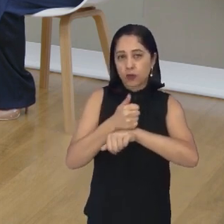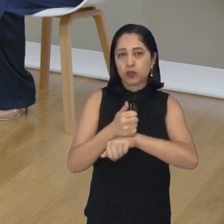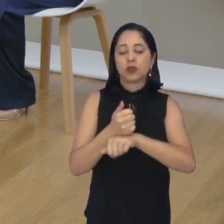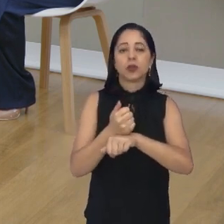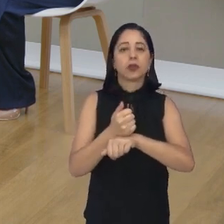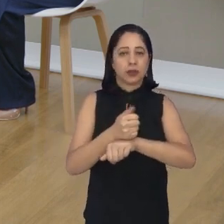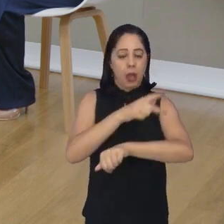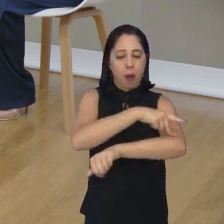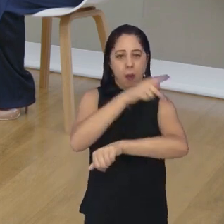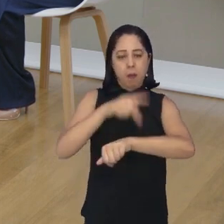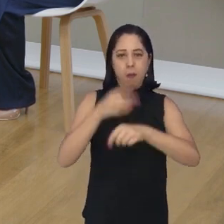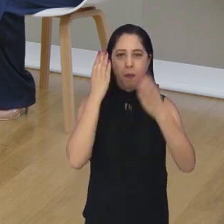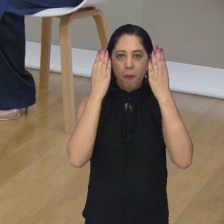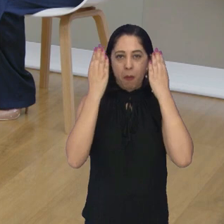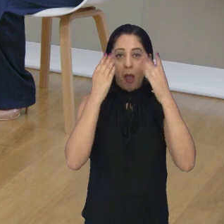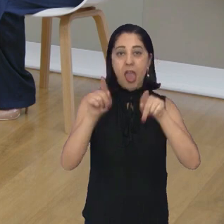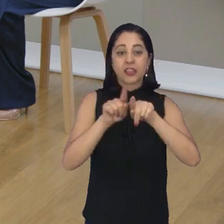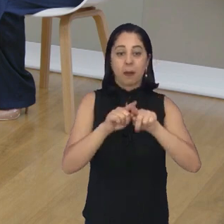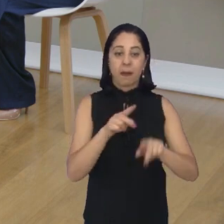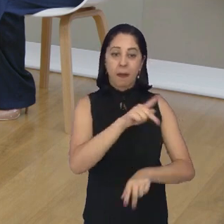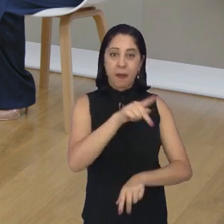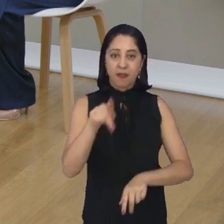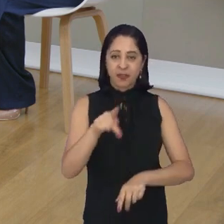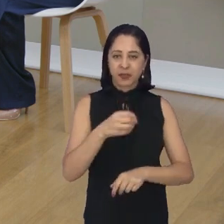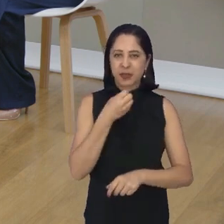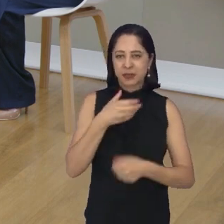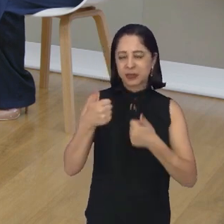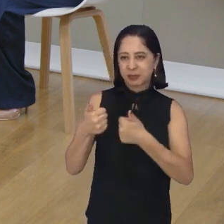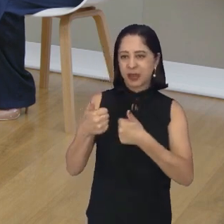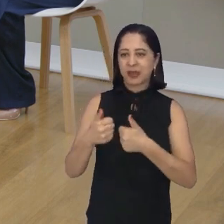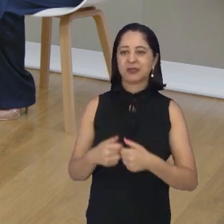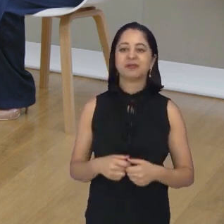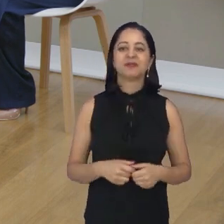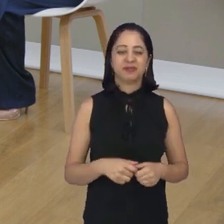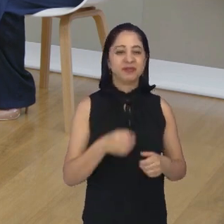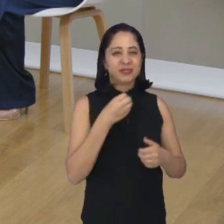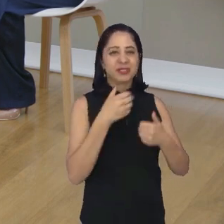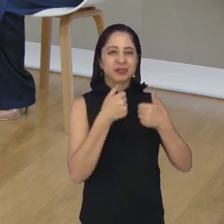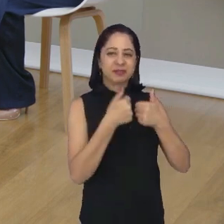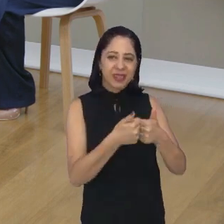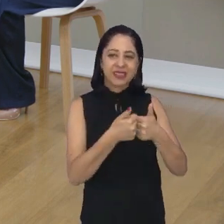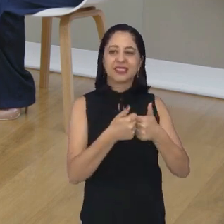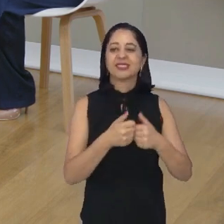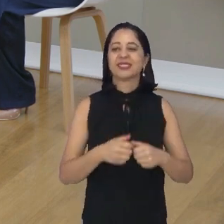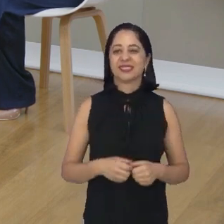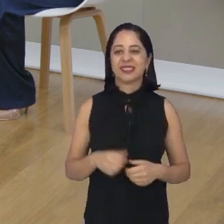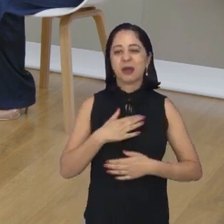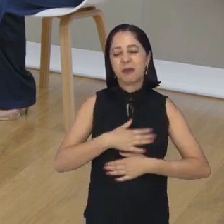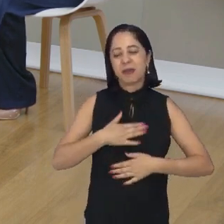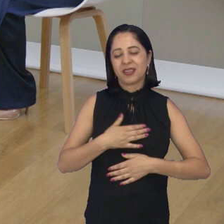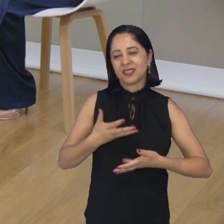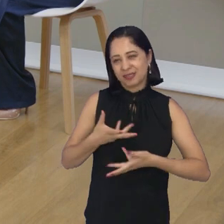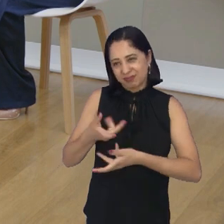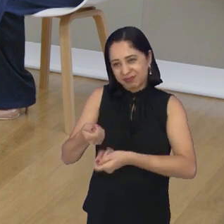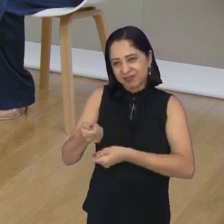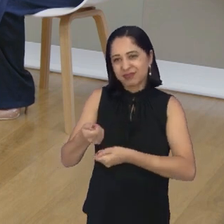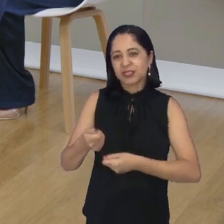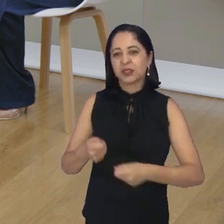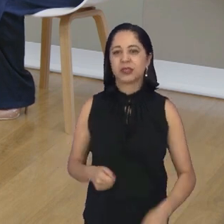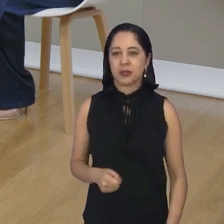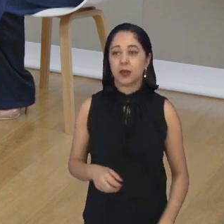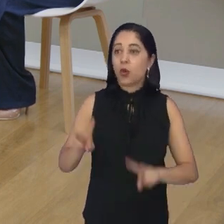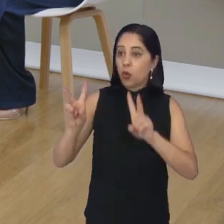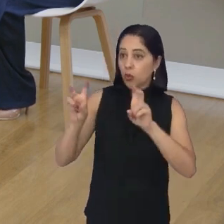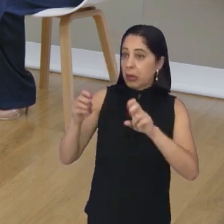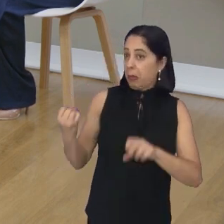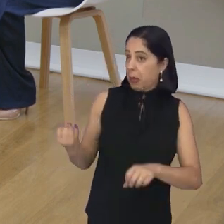e professora. Tudo bem, Mariana? Tudo bem, tudo jóia, é prazer estar aqui. Nós que agradecemos. Sobre esse